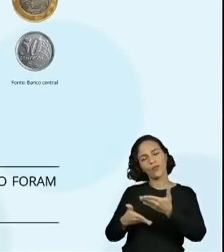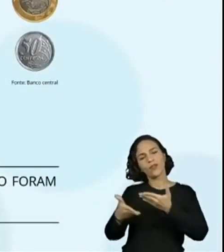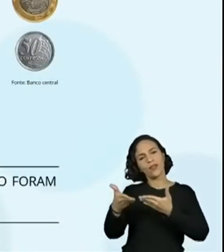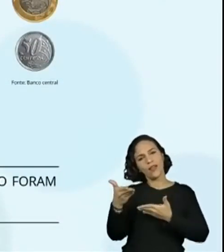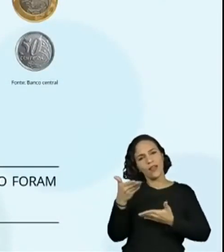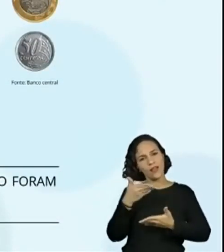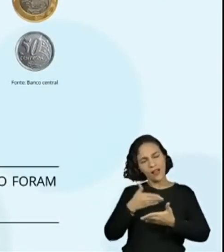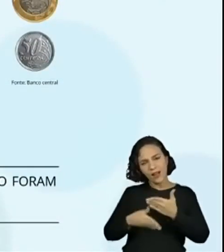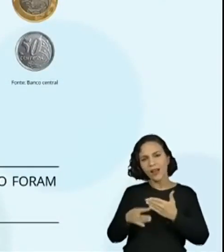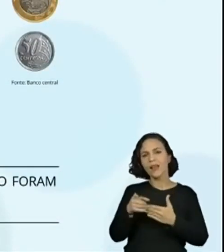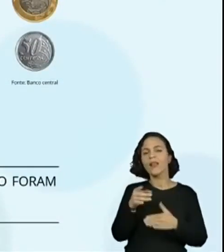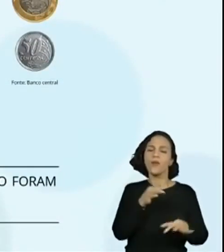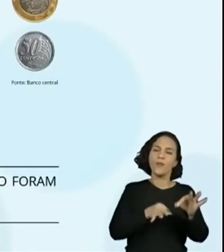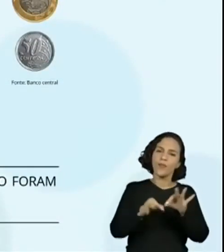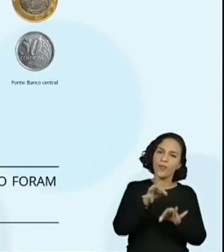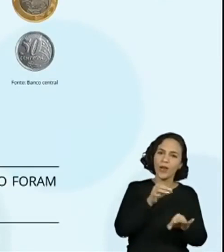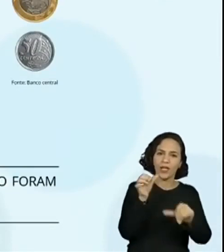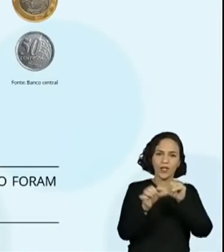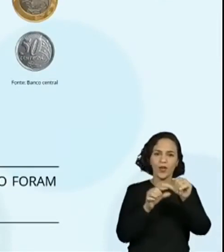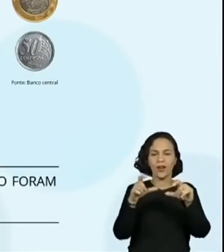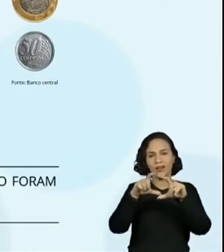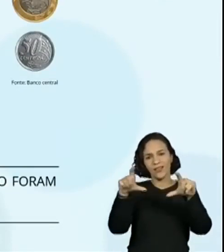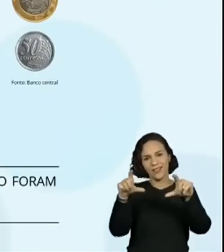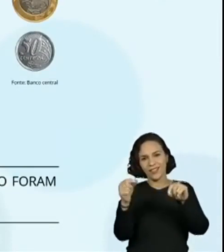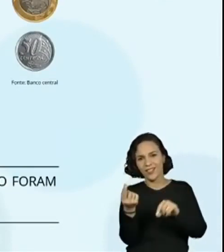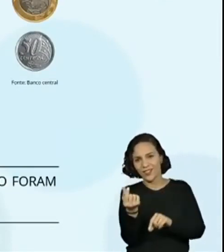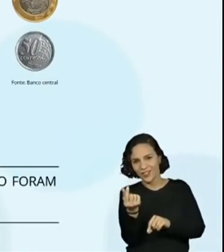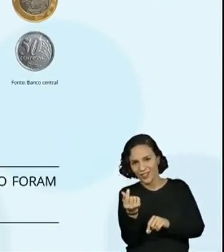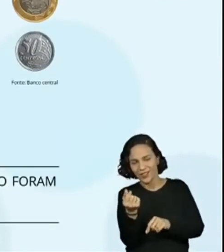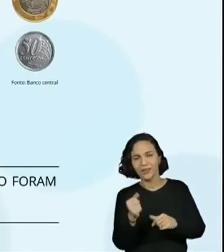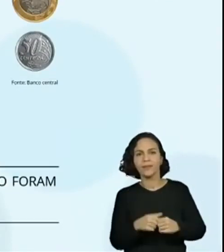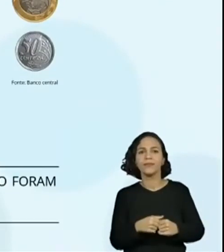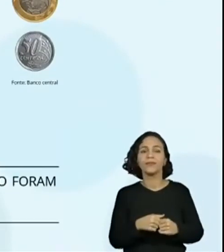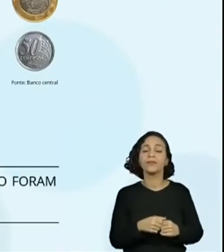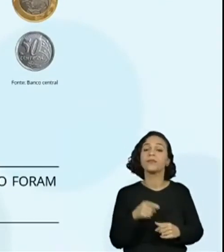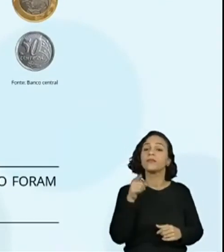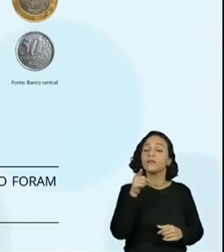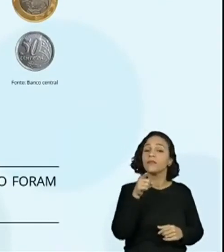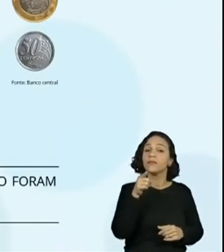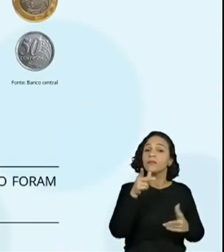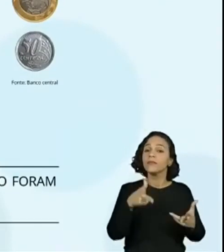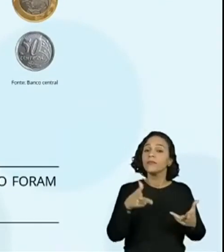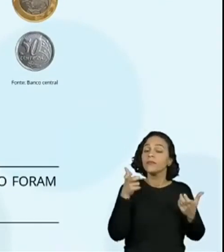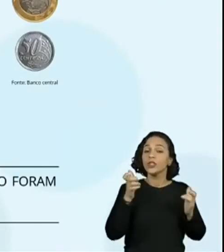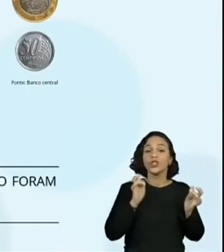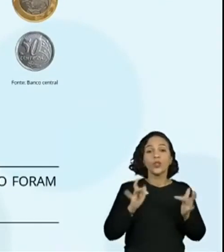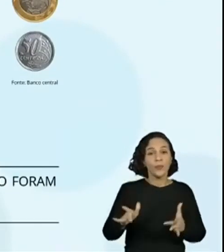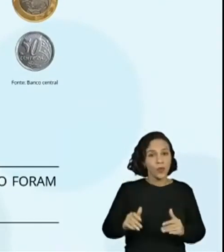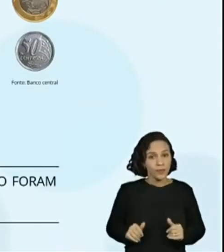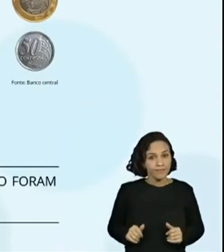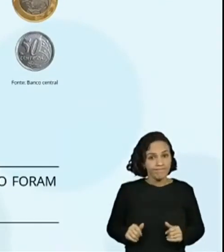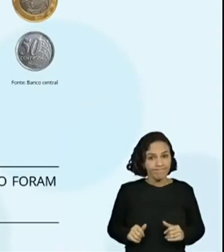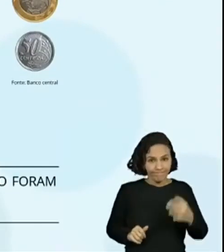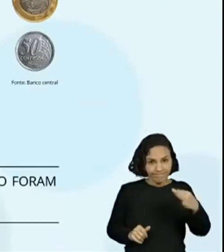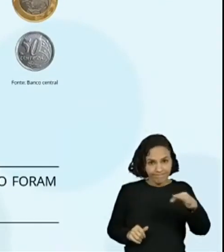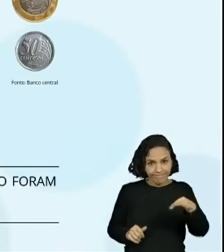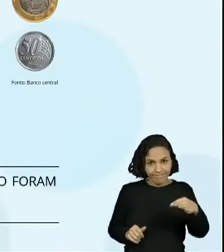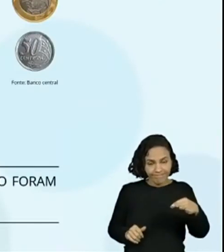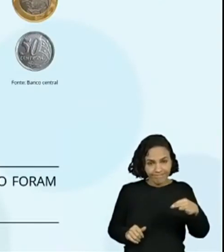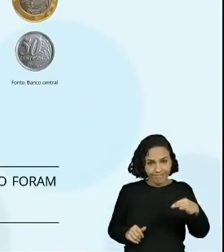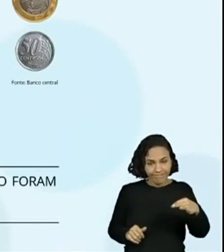moedas por cédulas, vocês mesmos já identificaram que sobrou moedas, tá bom?